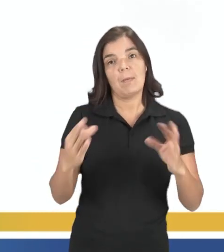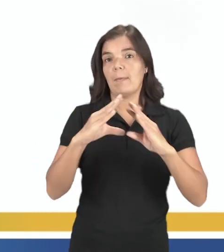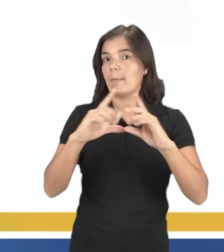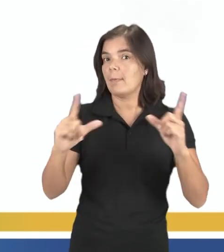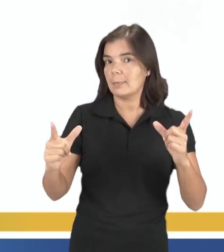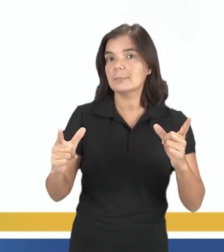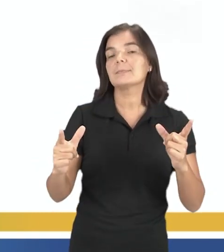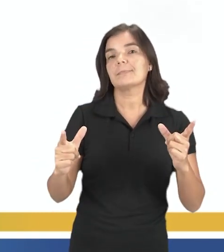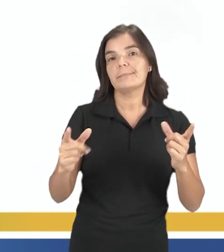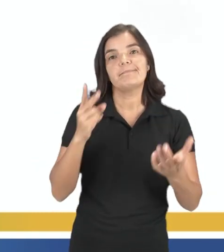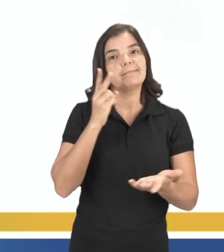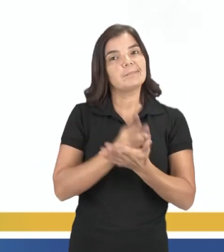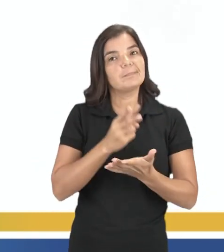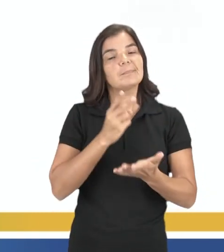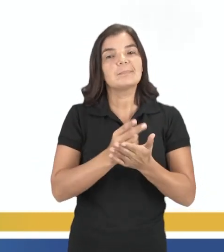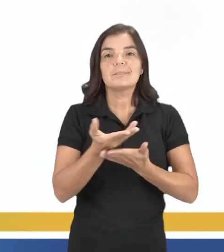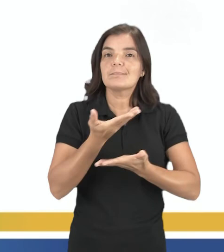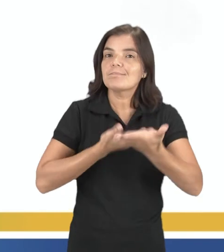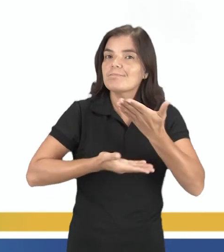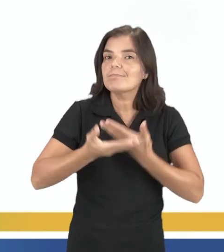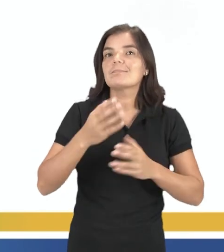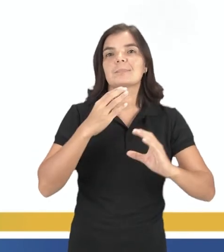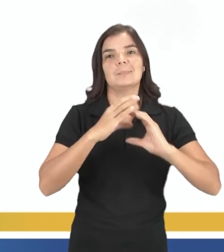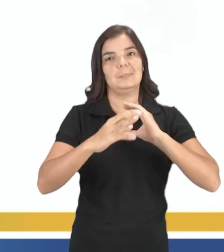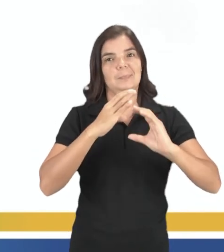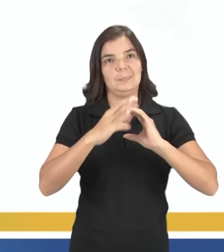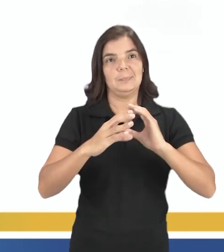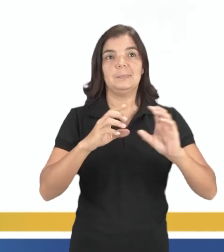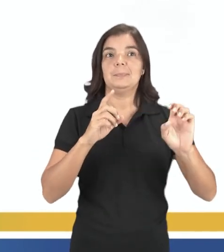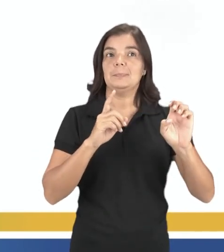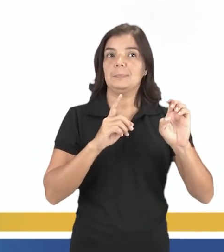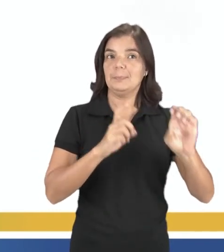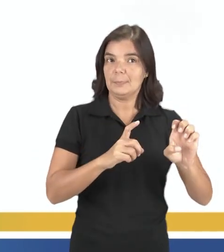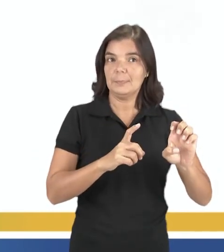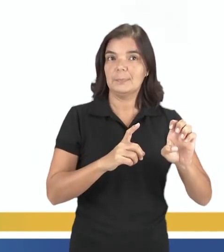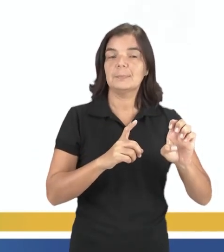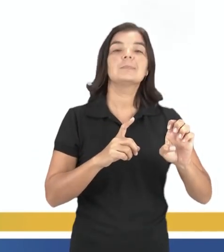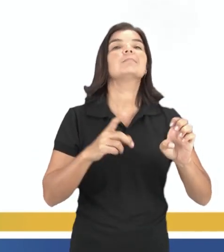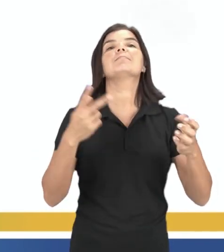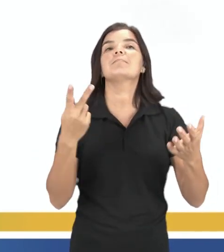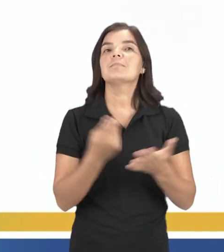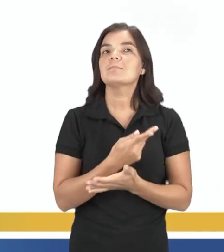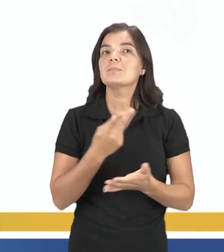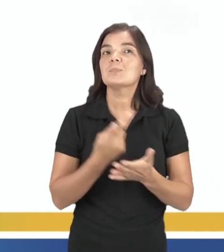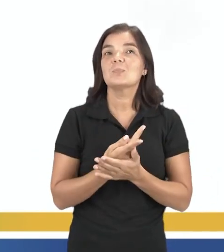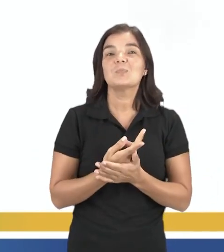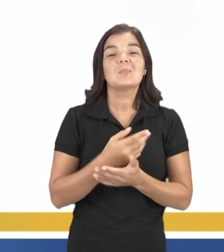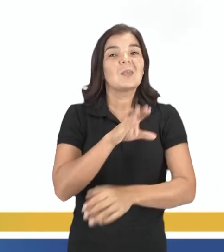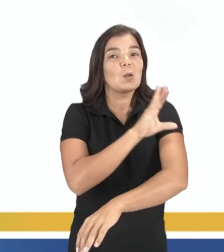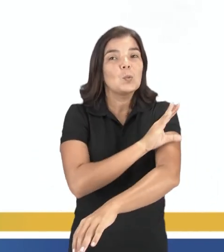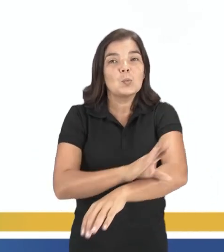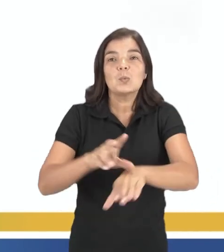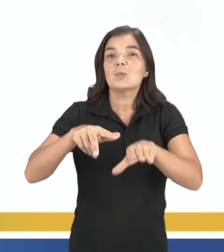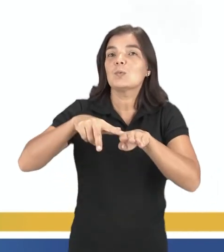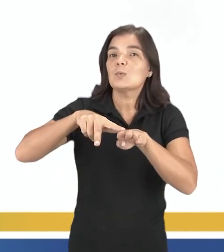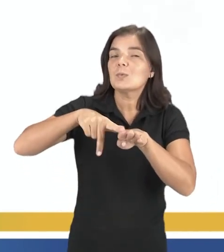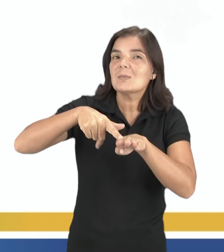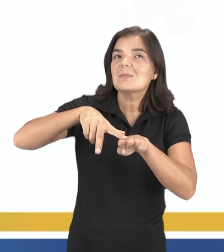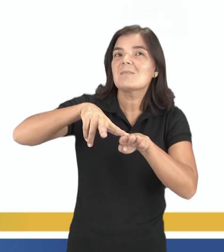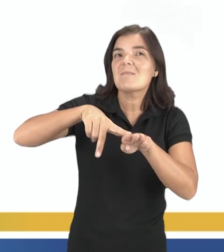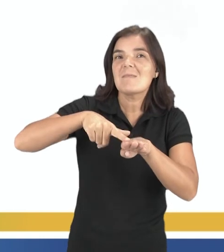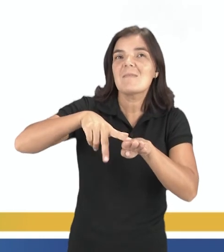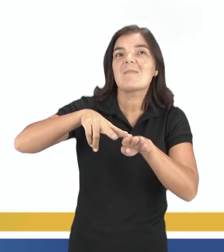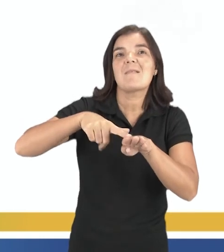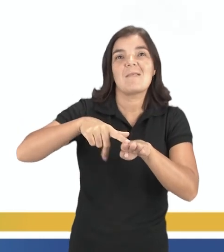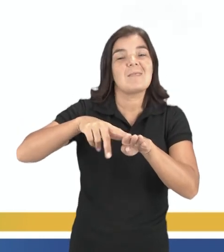claro, sempre relacionado à música. Letra E não está correta porque a cultura dos